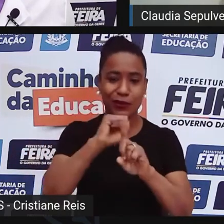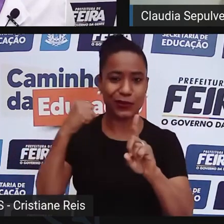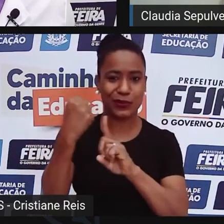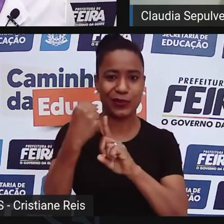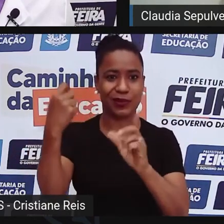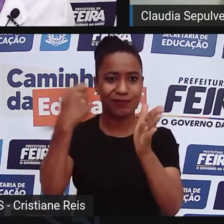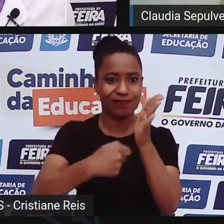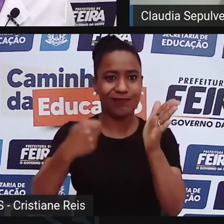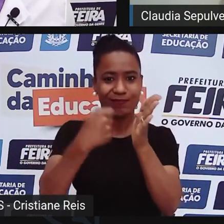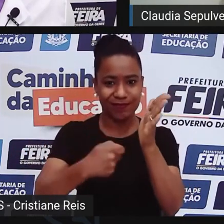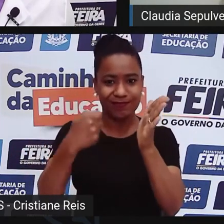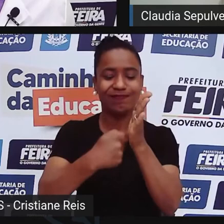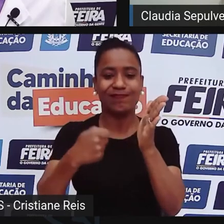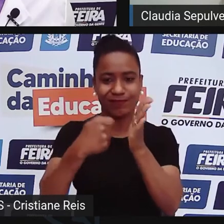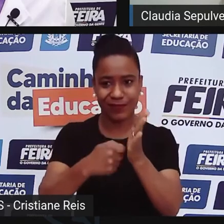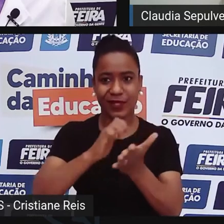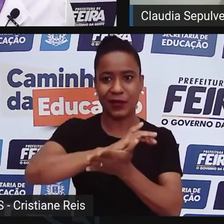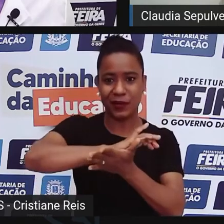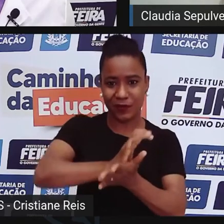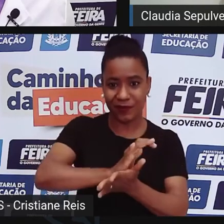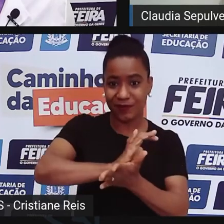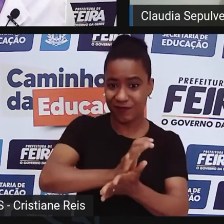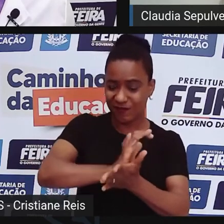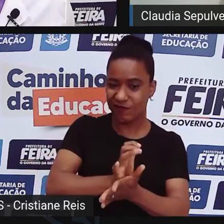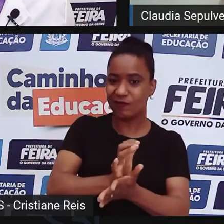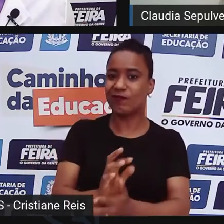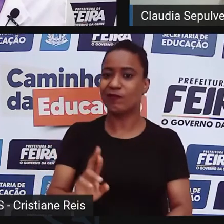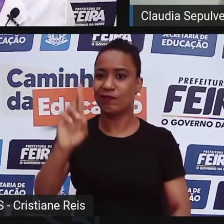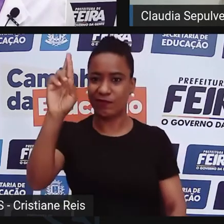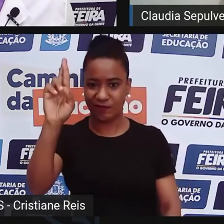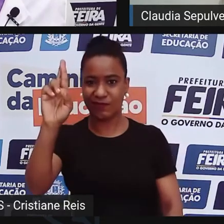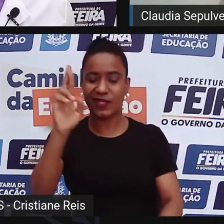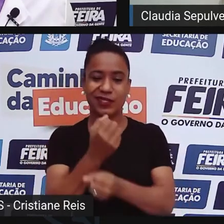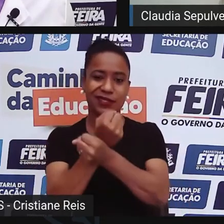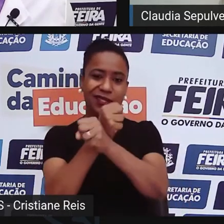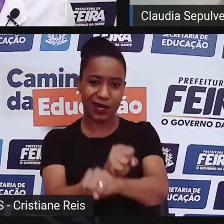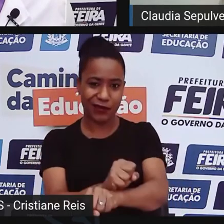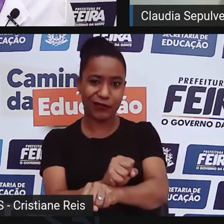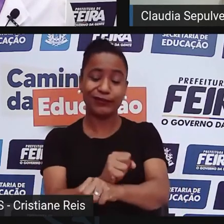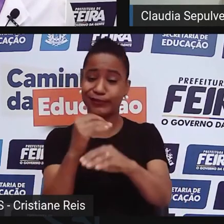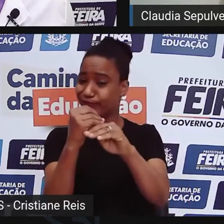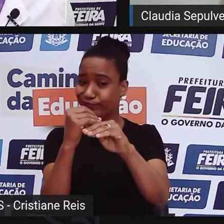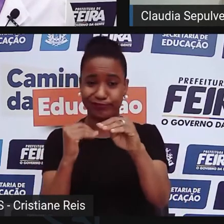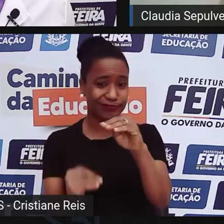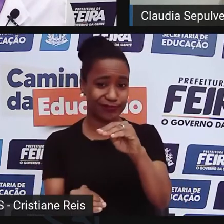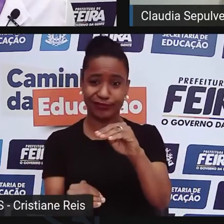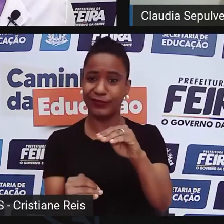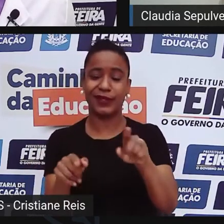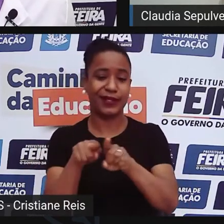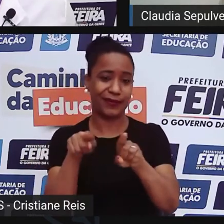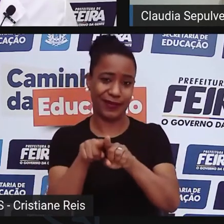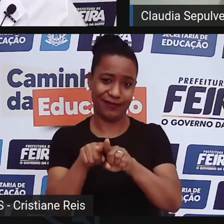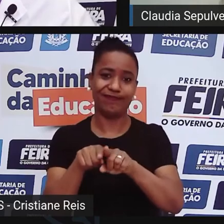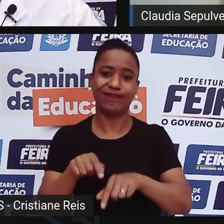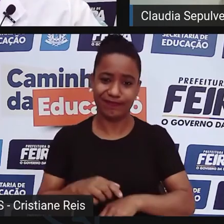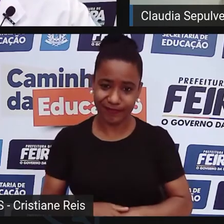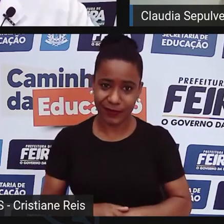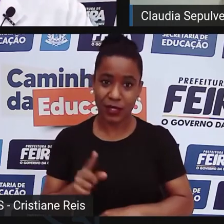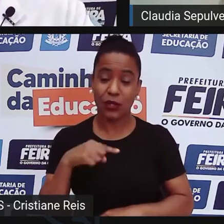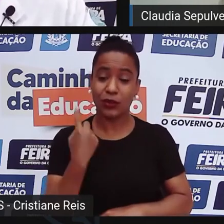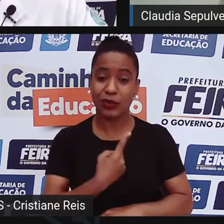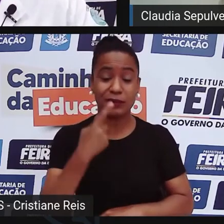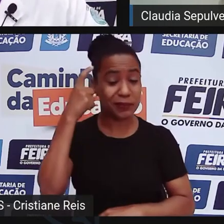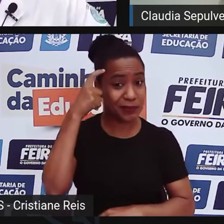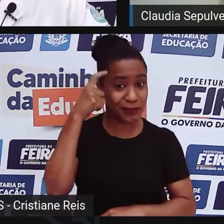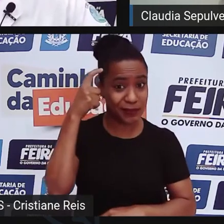também, como dizia Paulo Freire, é também escravo da opressão. Então, é preciso que a gente pense isso junto,